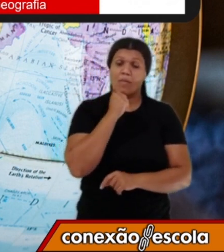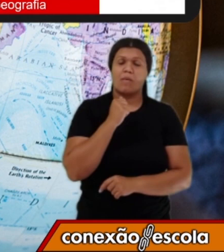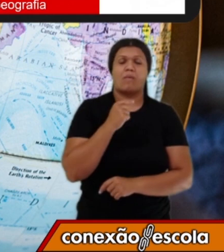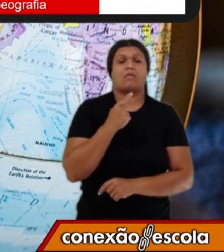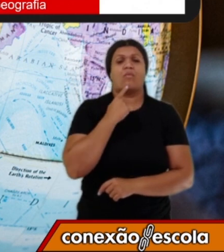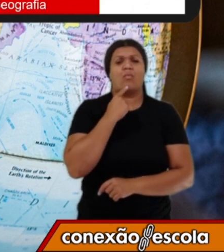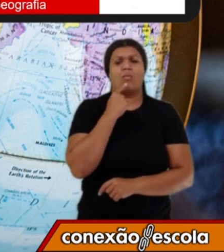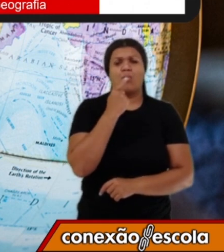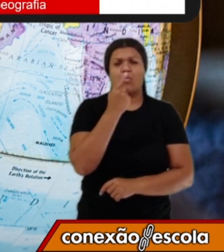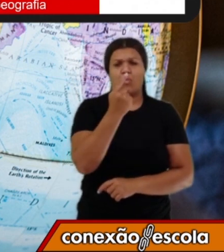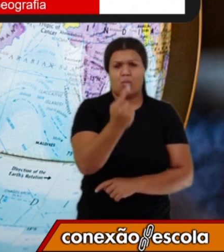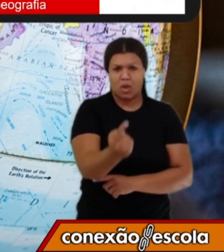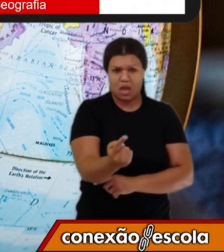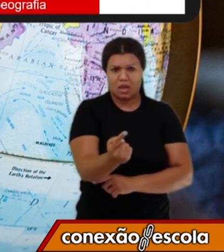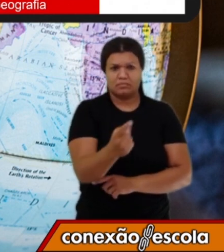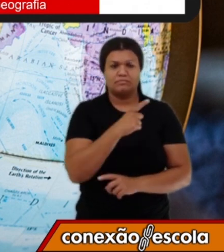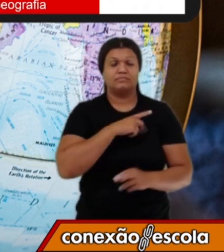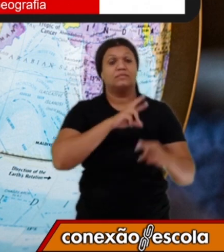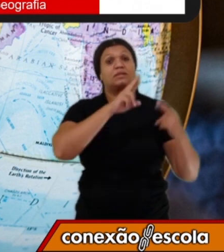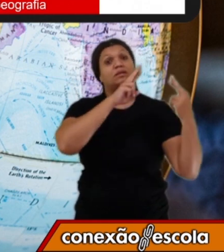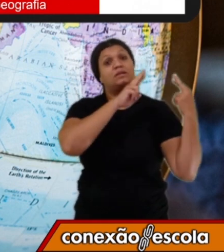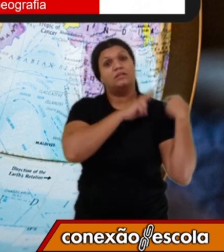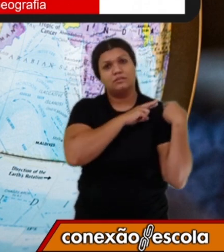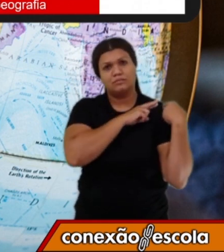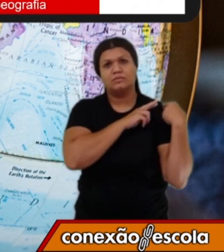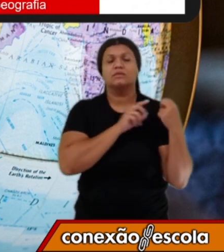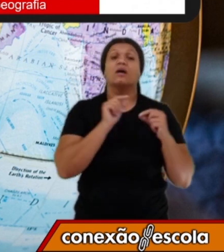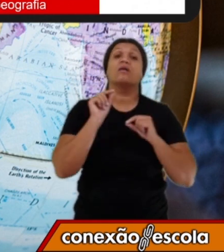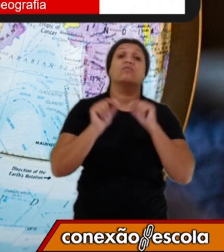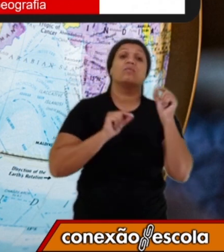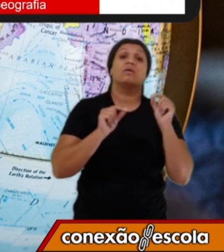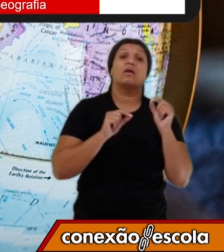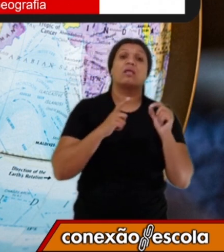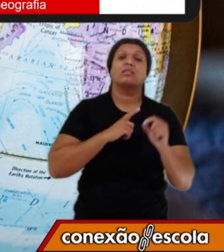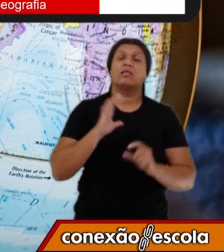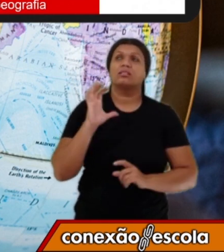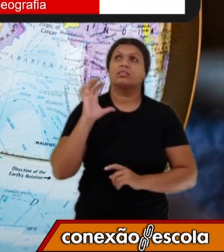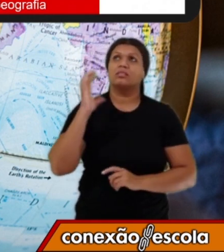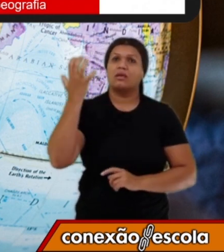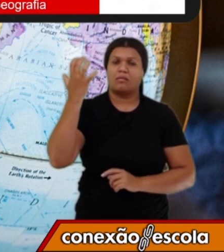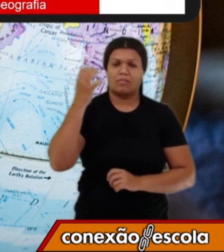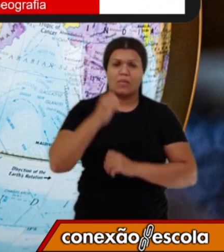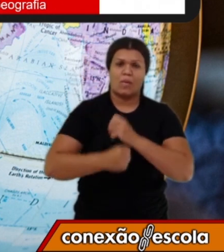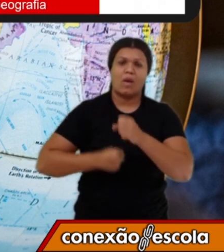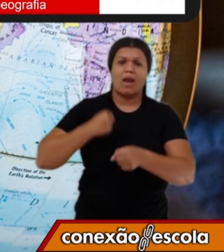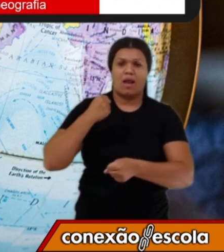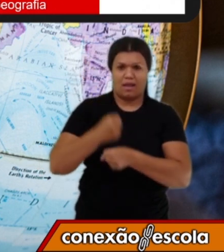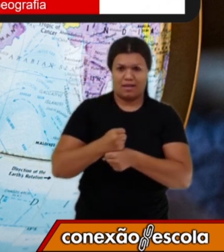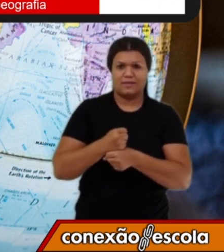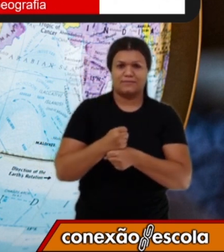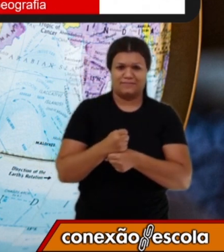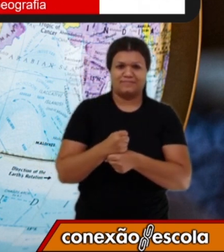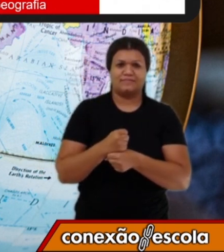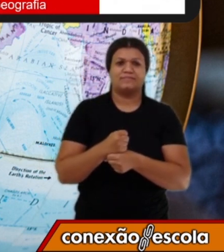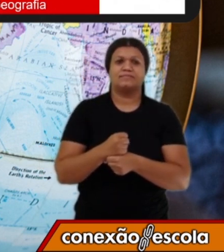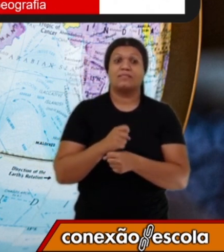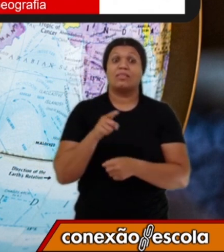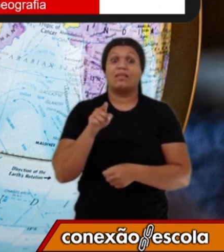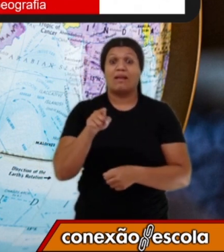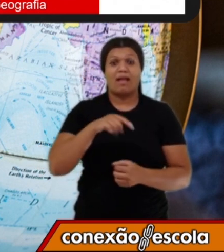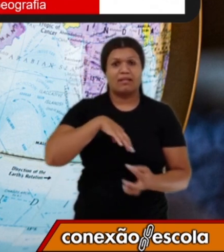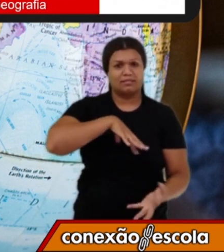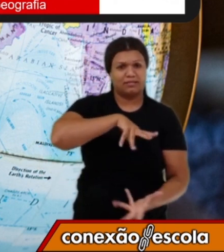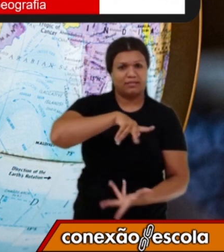responsável pelas estações do ano. A Terra realiza o movimento de translação